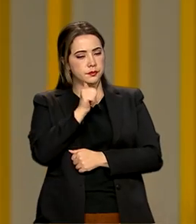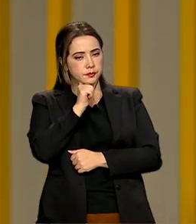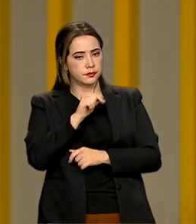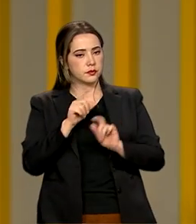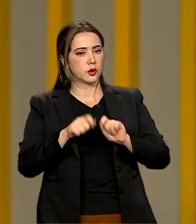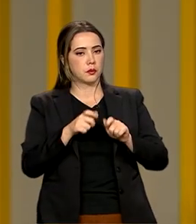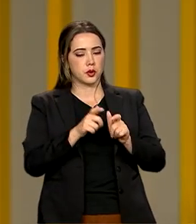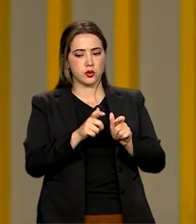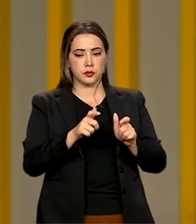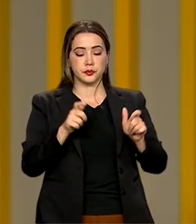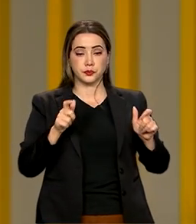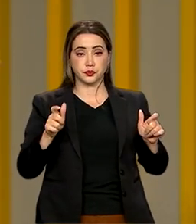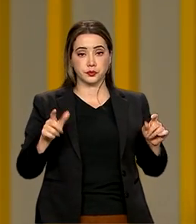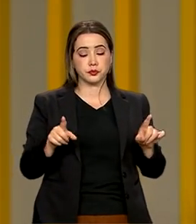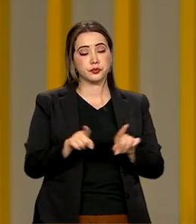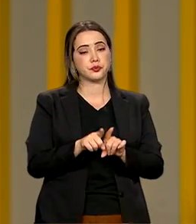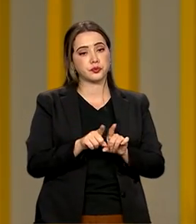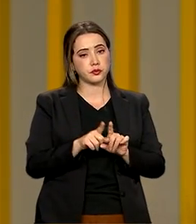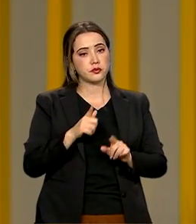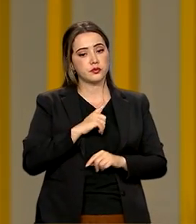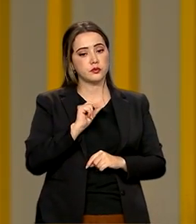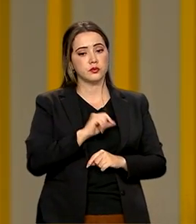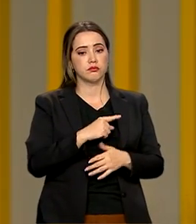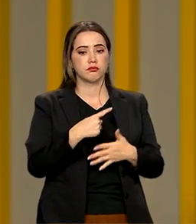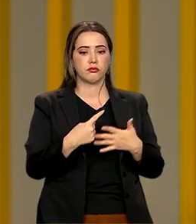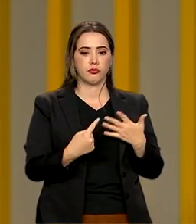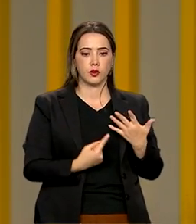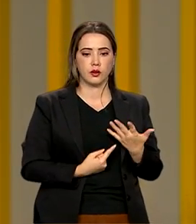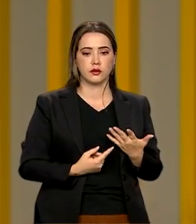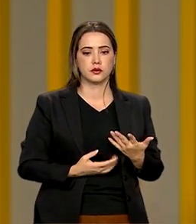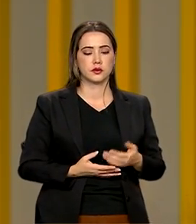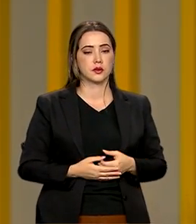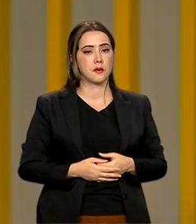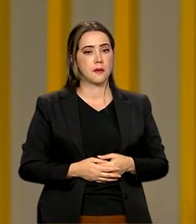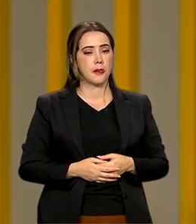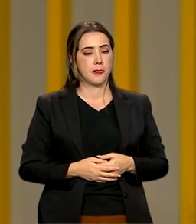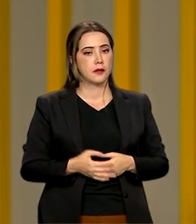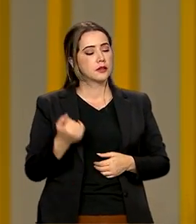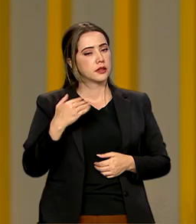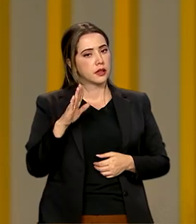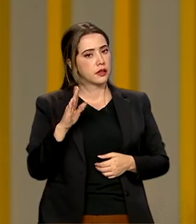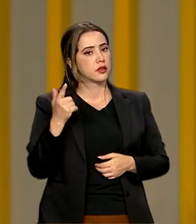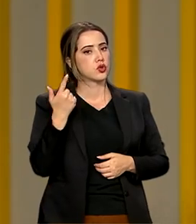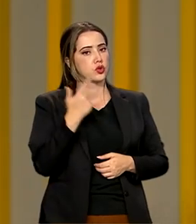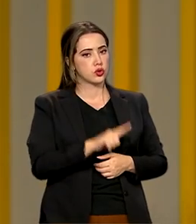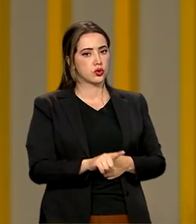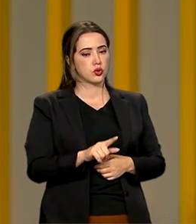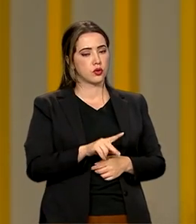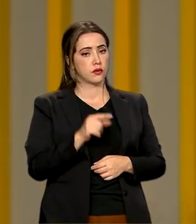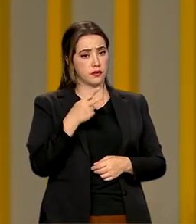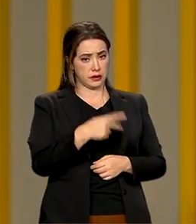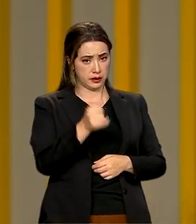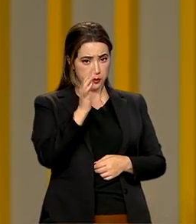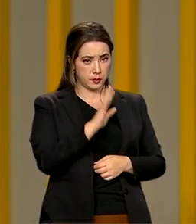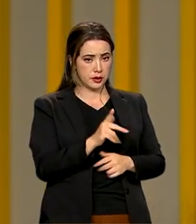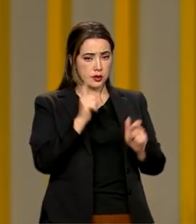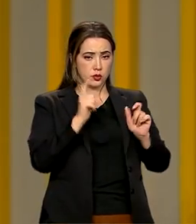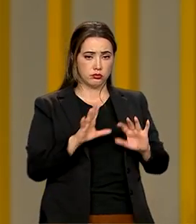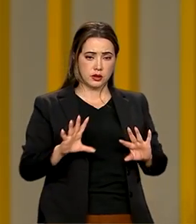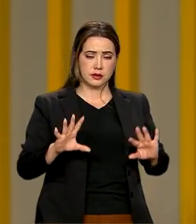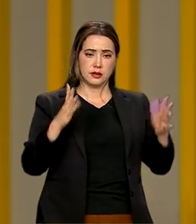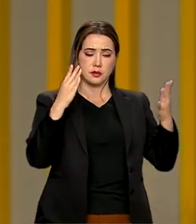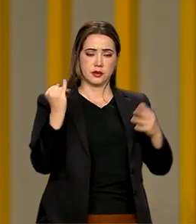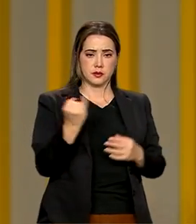E tem também toda a questão de trazer mais uma vez para o Brasil um grande evento que